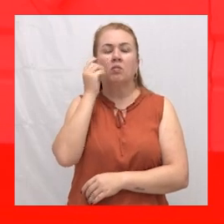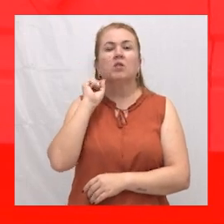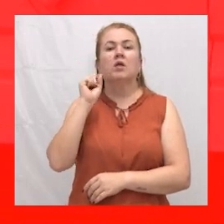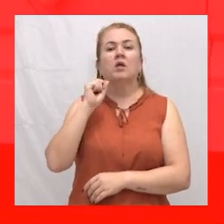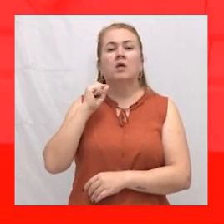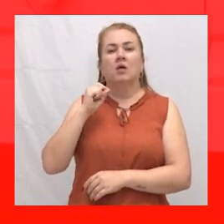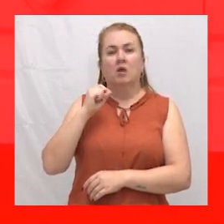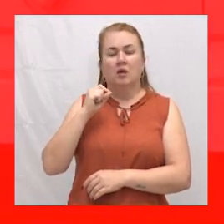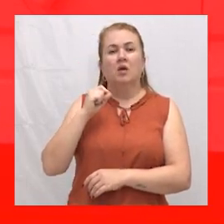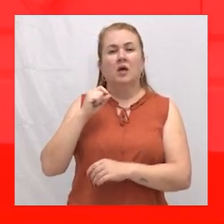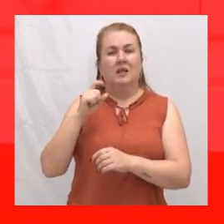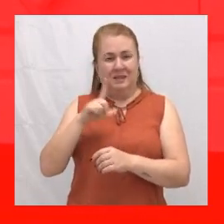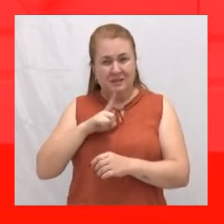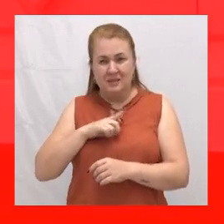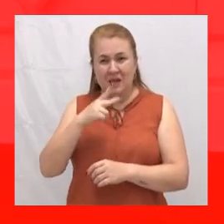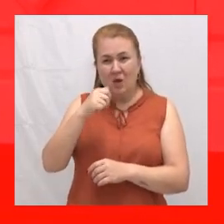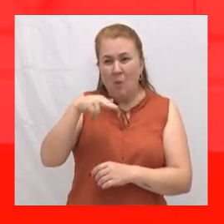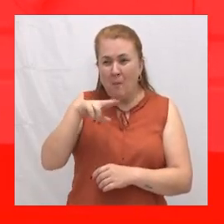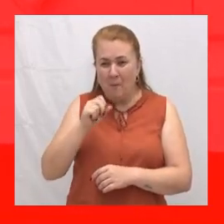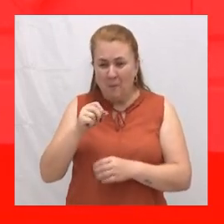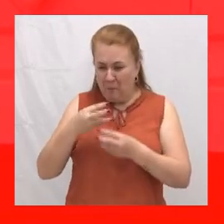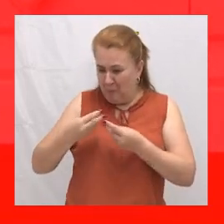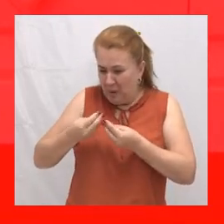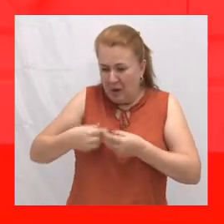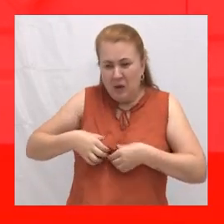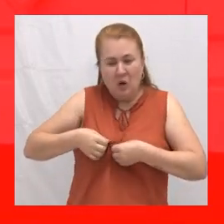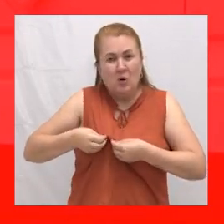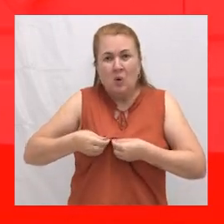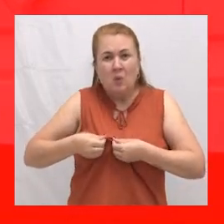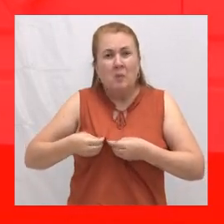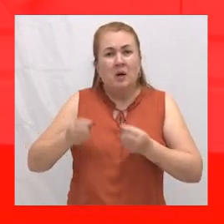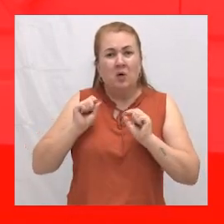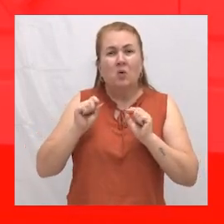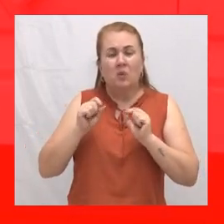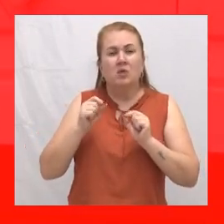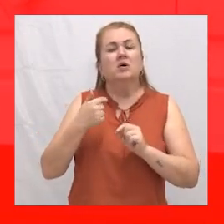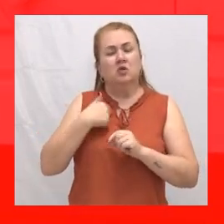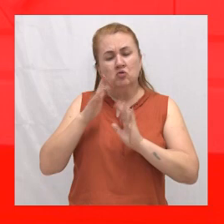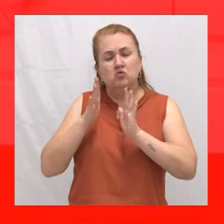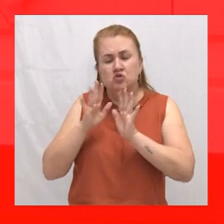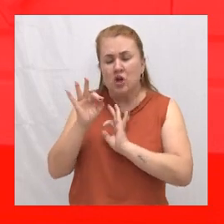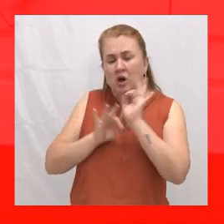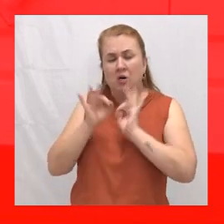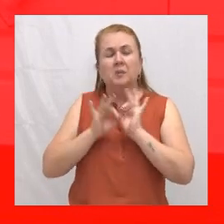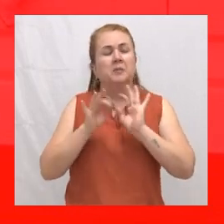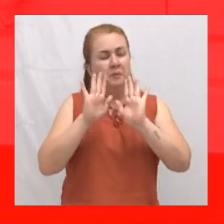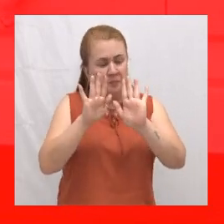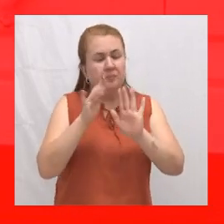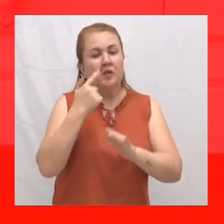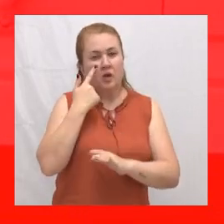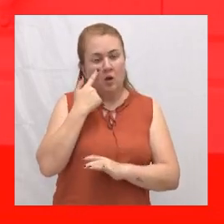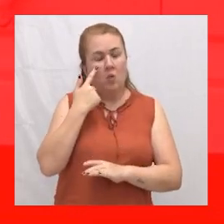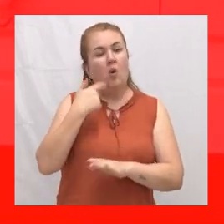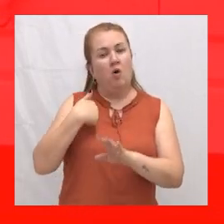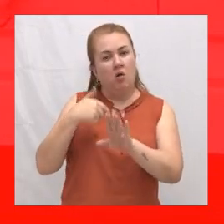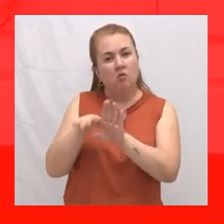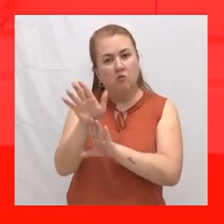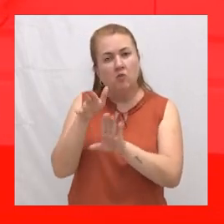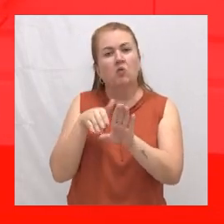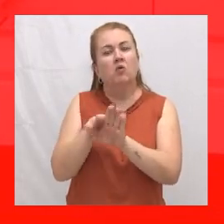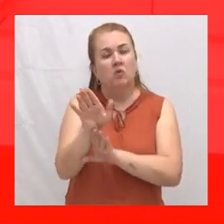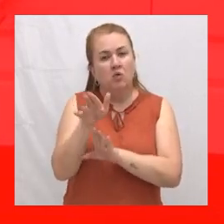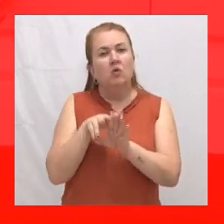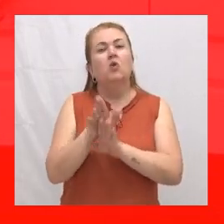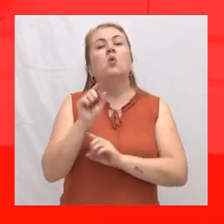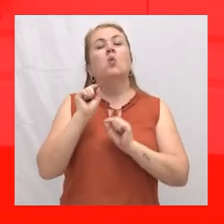corte num pano. Você tem um pano limpo Eu tenho. Então, vamos fazer o que eu vou te orientar agora. Vai